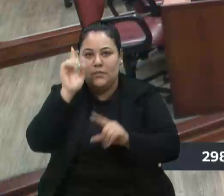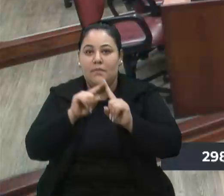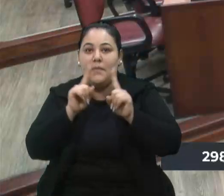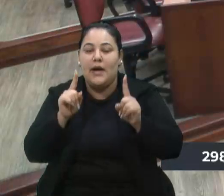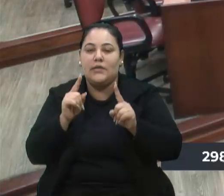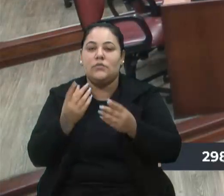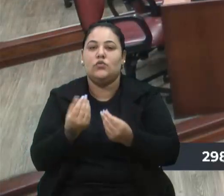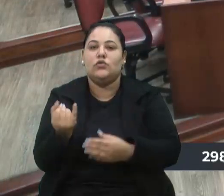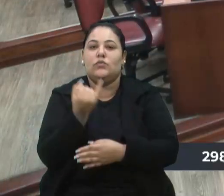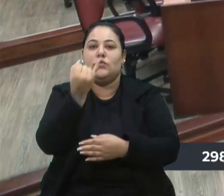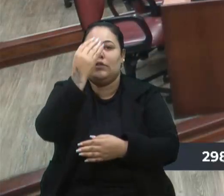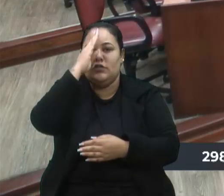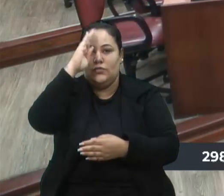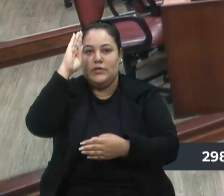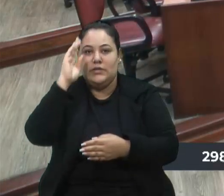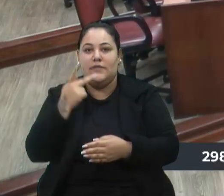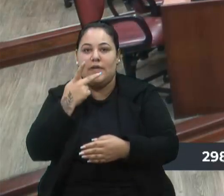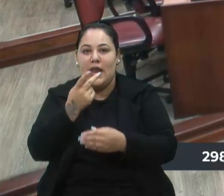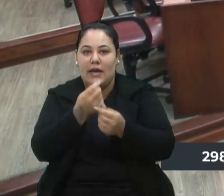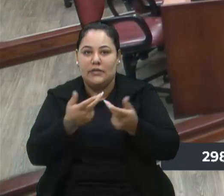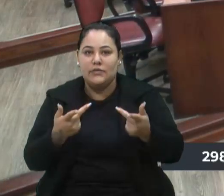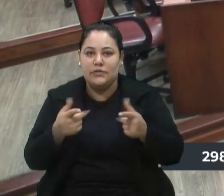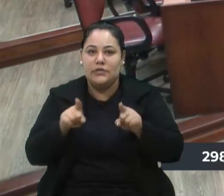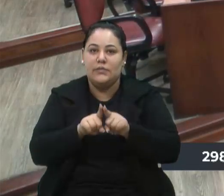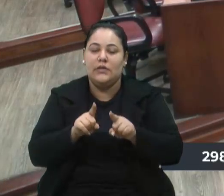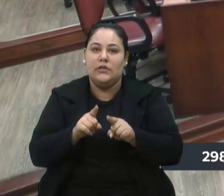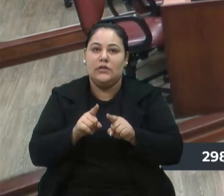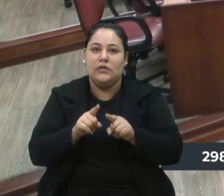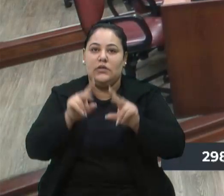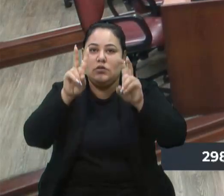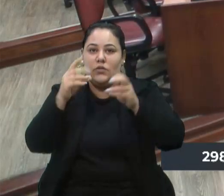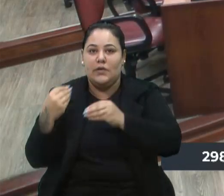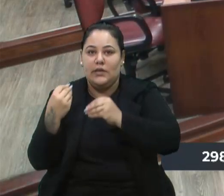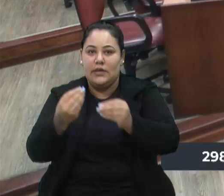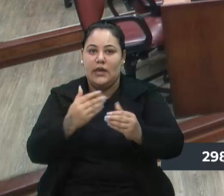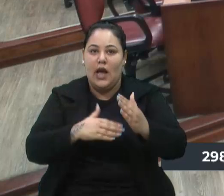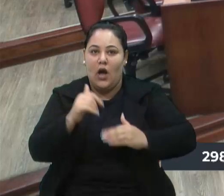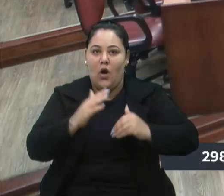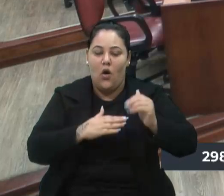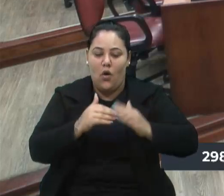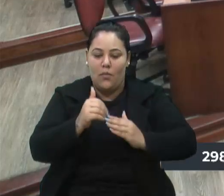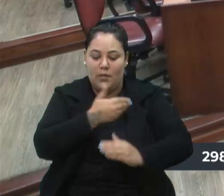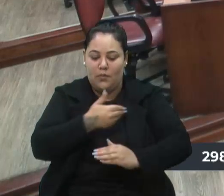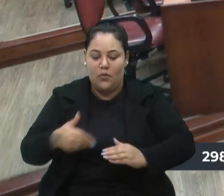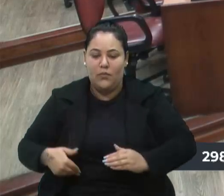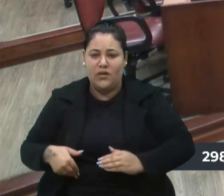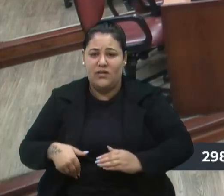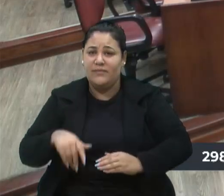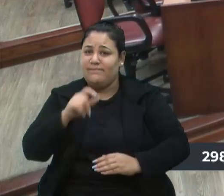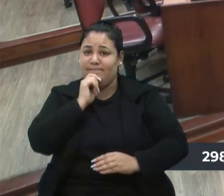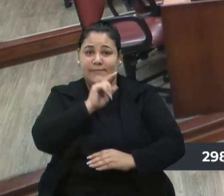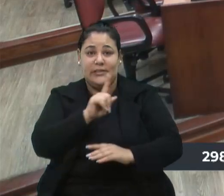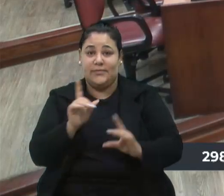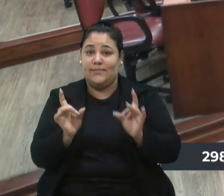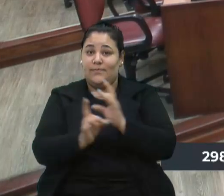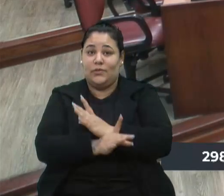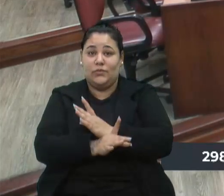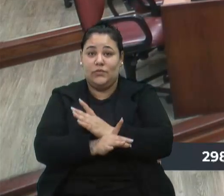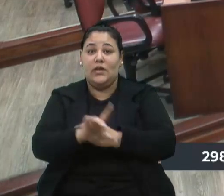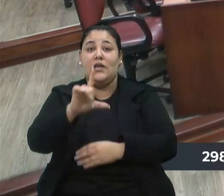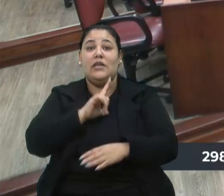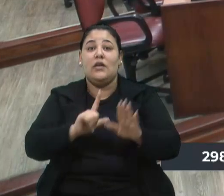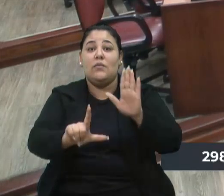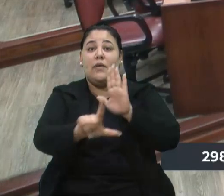O Bressan trazer esse tema sobre entregar obra pública sem estar concluída. Existe uma lei